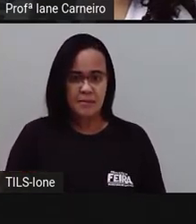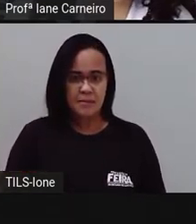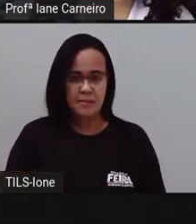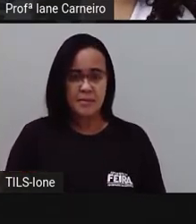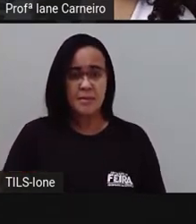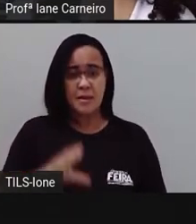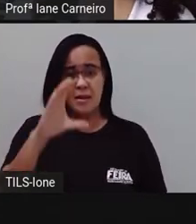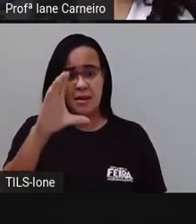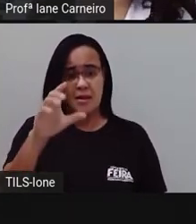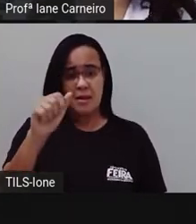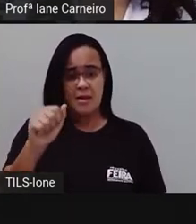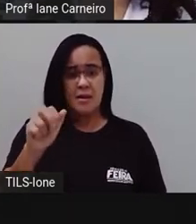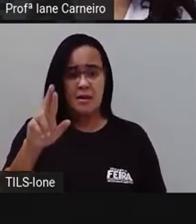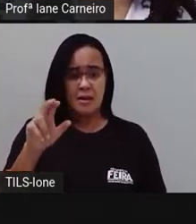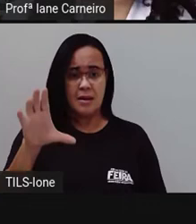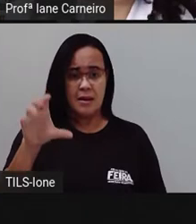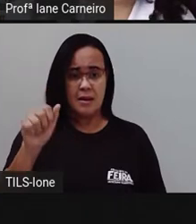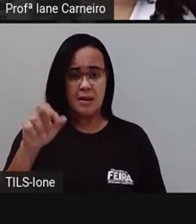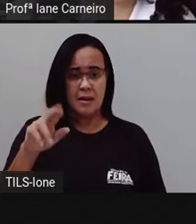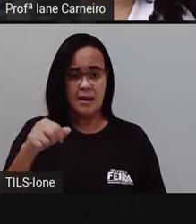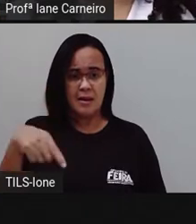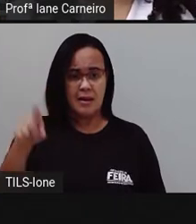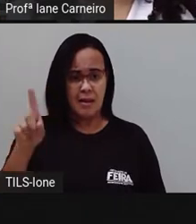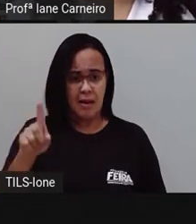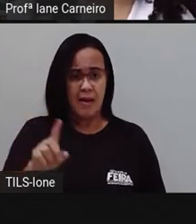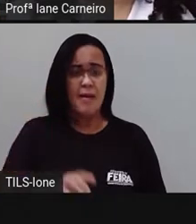O carcará, crocita.